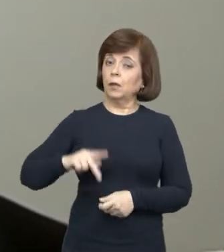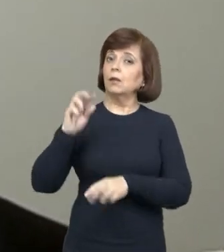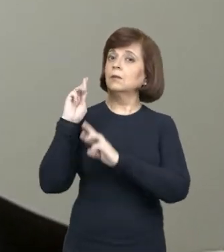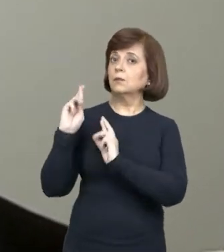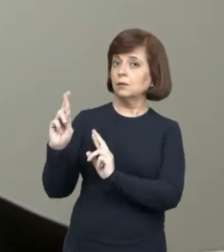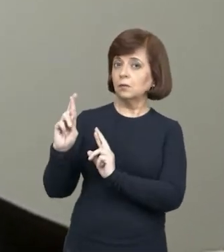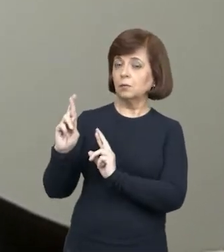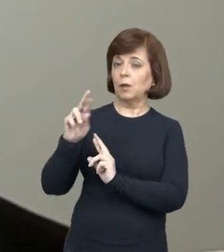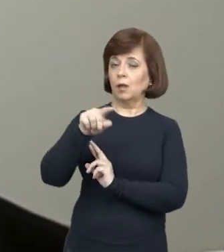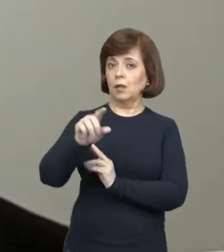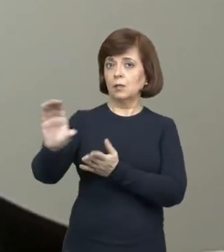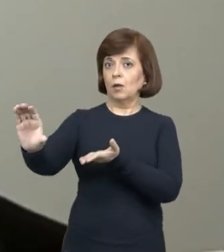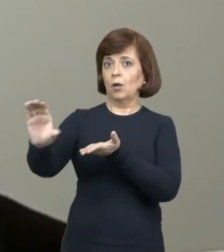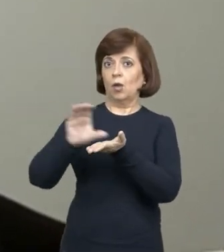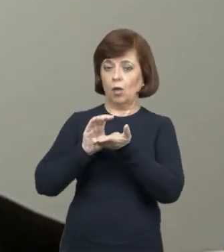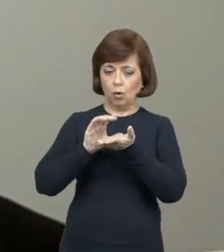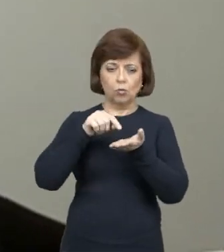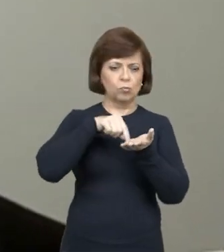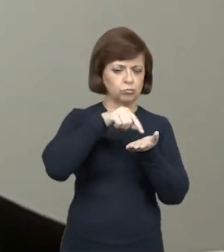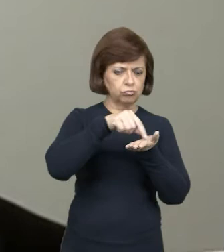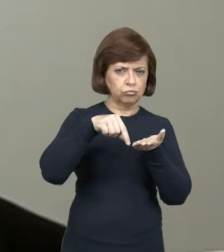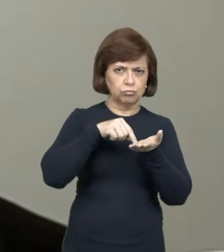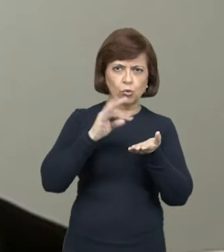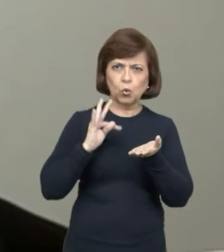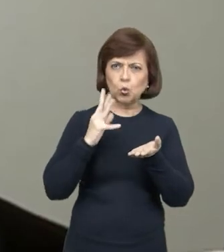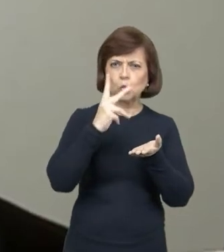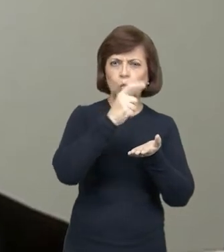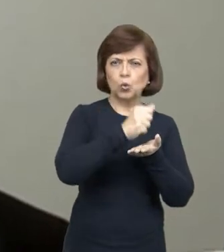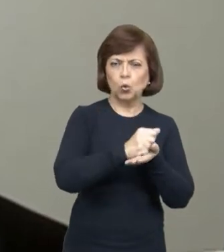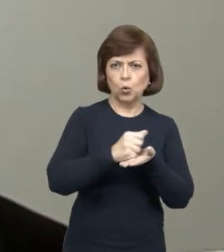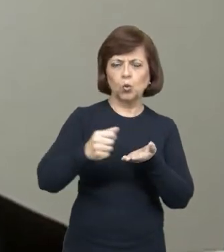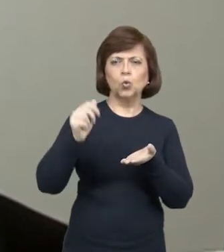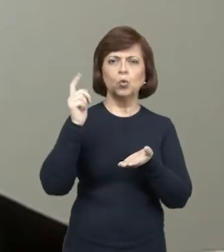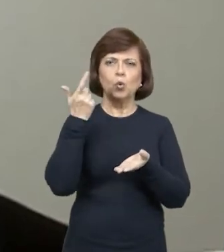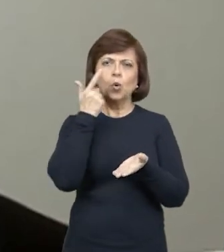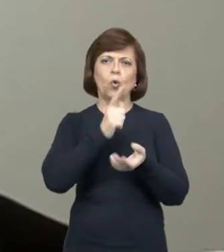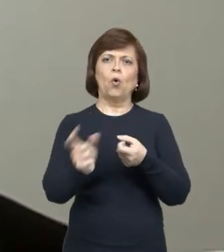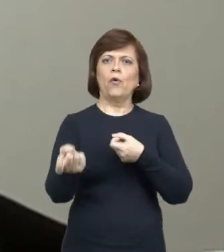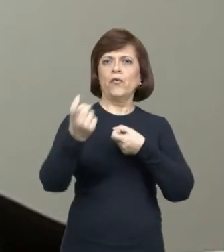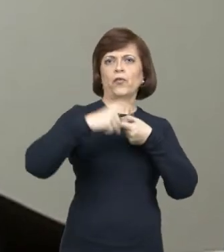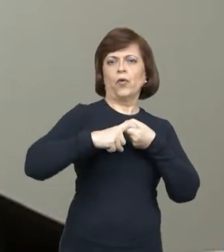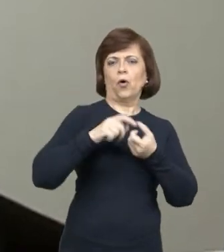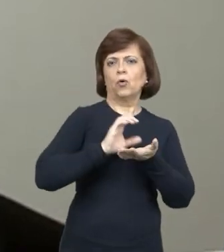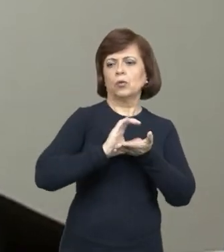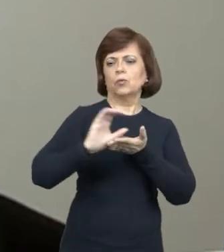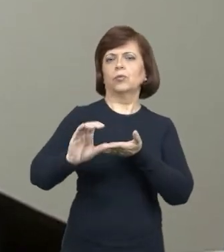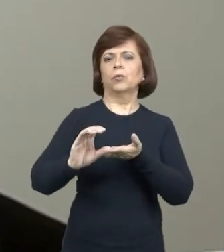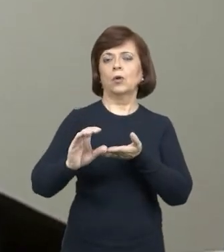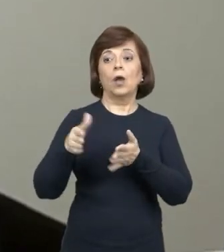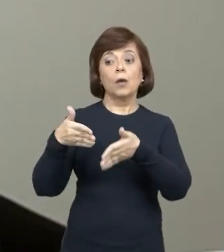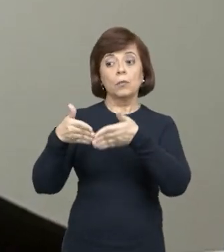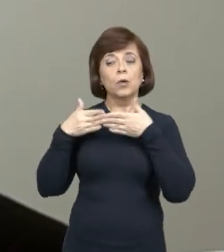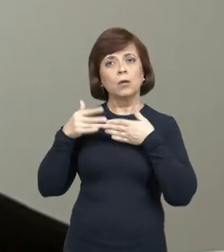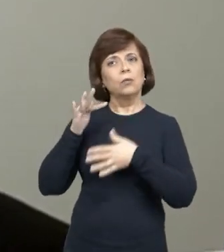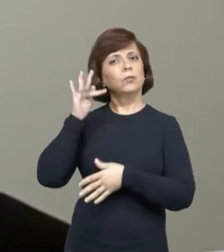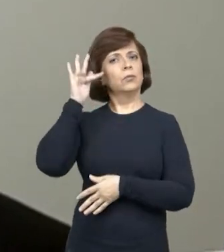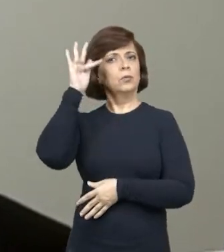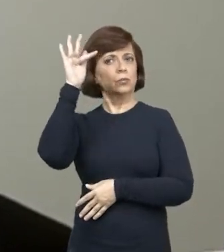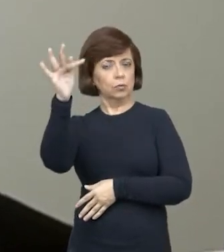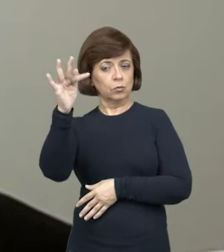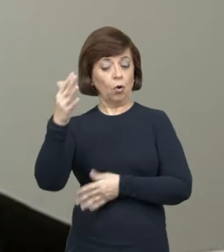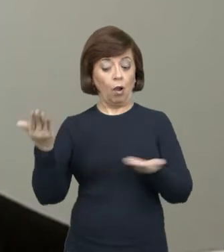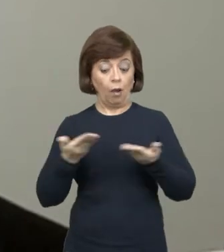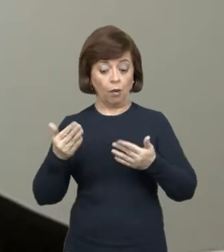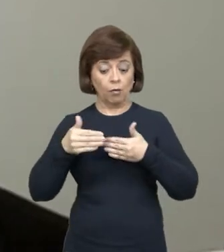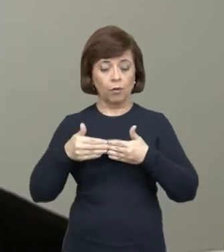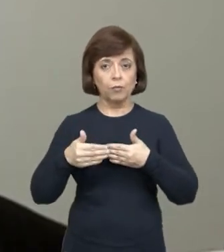é que esse recurso, finalmente, todo esse passivo seja recuperado, e também fizemos um pedido para que o futuro, ou seja,